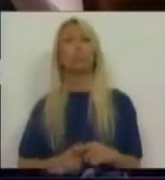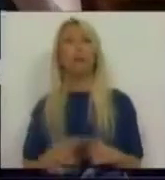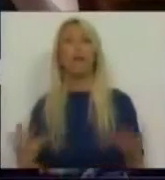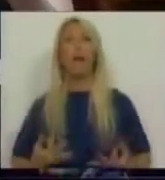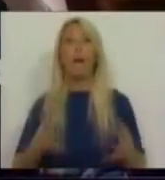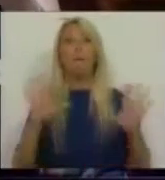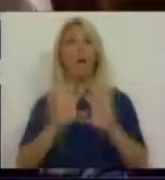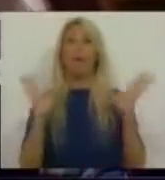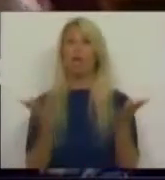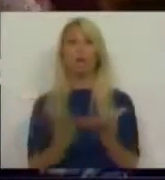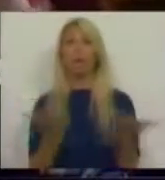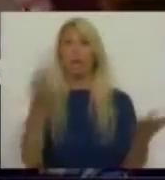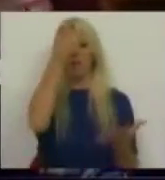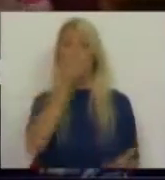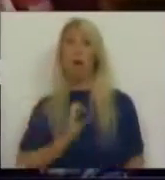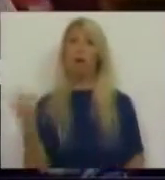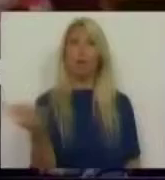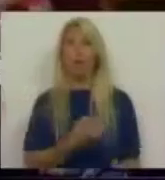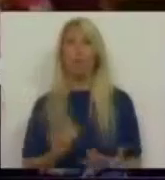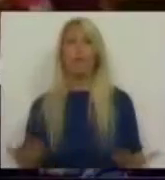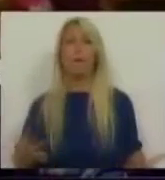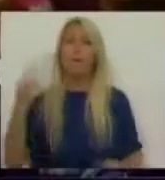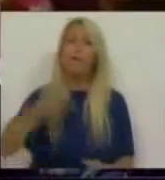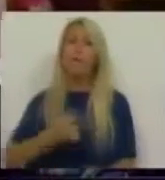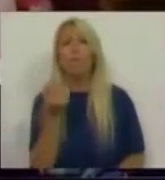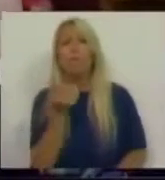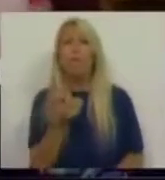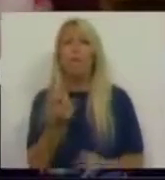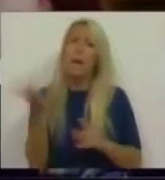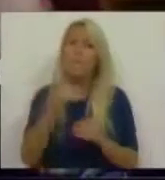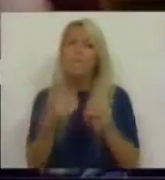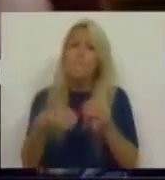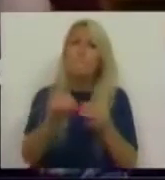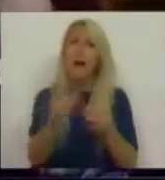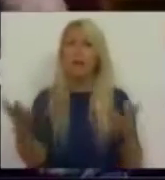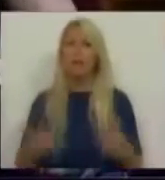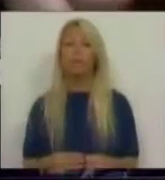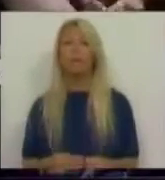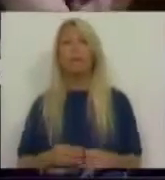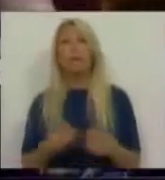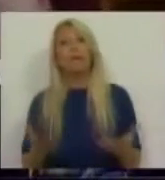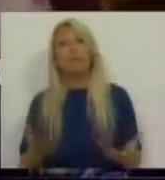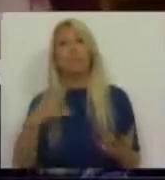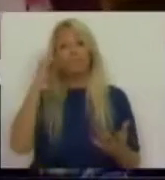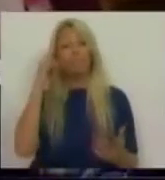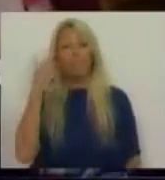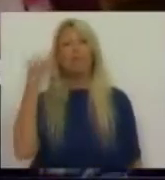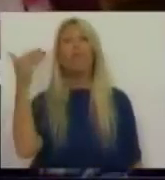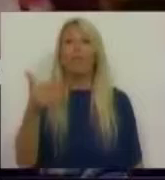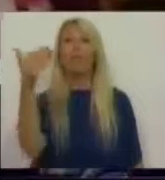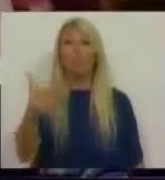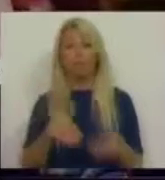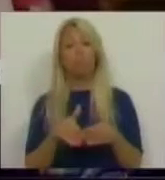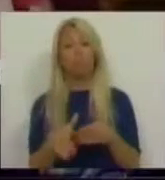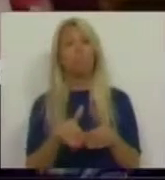mas é generalista do nosso ponto de vista, devia ir um bocadinho, devia ir mais longe. E que, nesse sentido, penso que, num futuro próximo, o